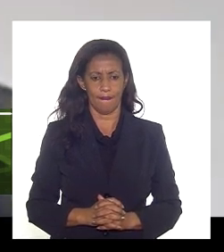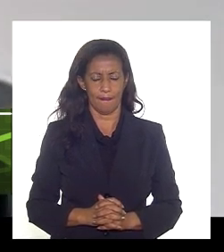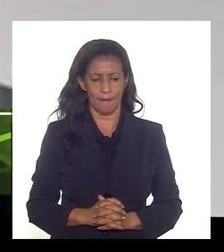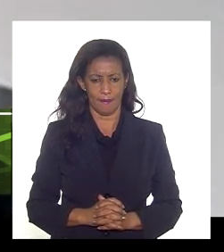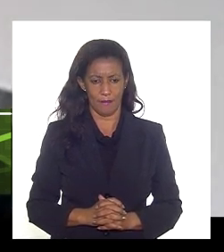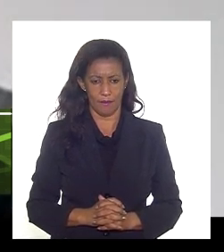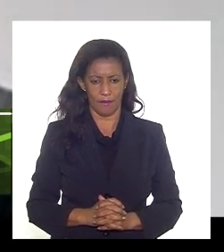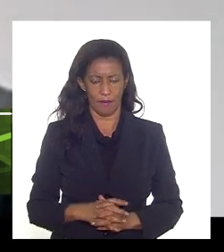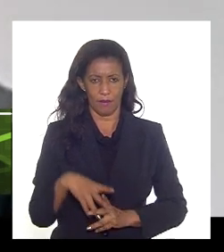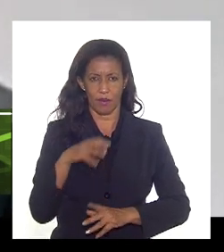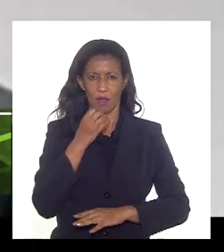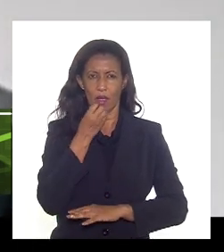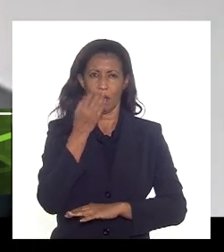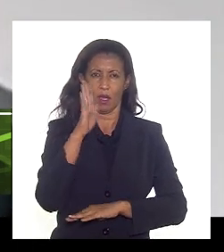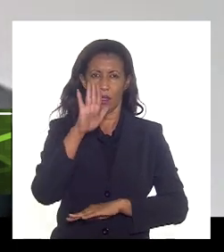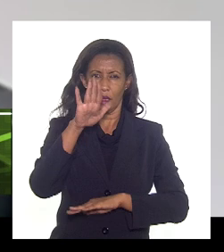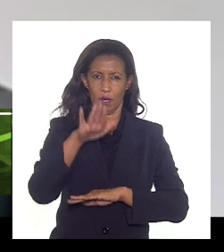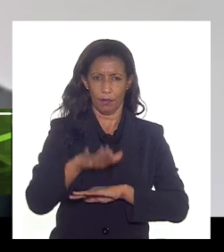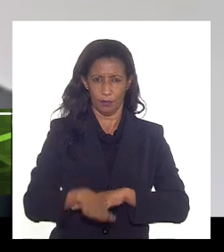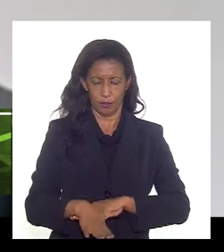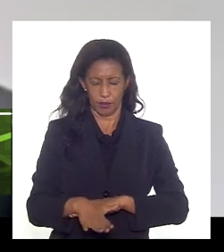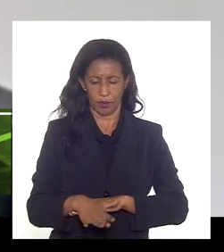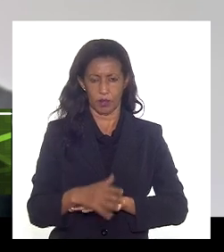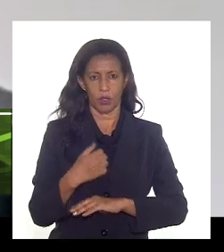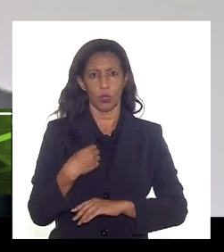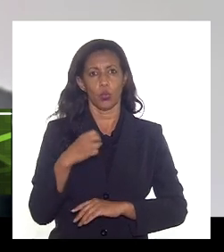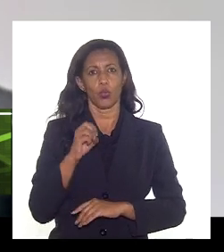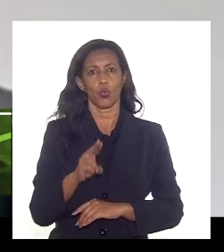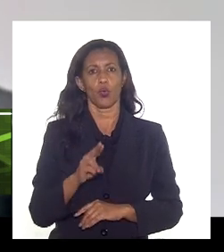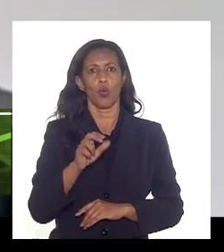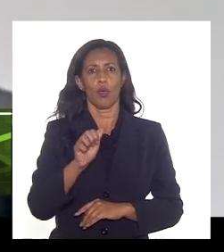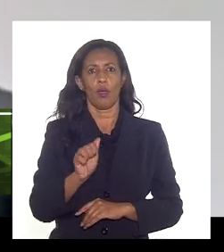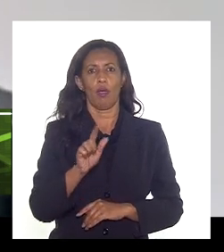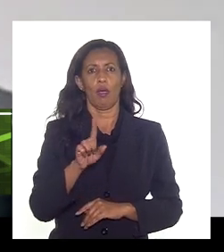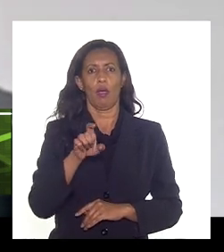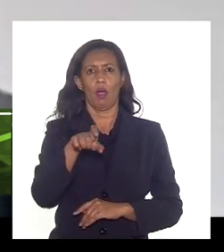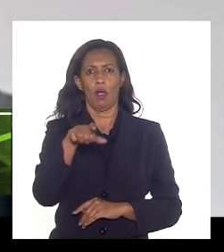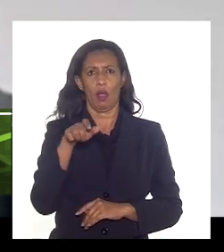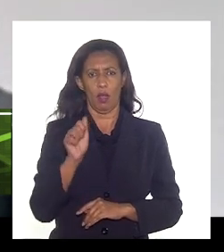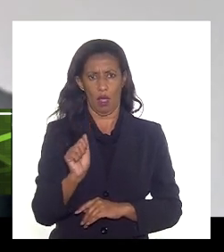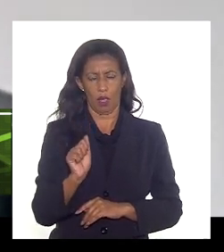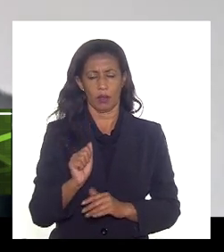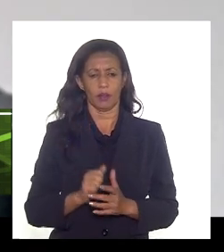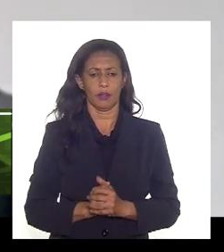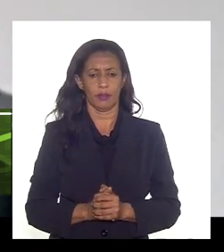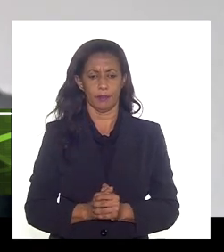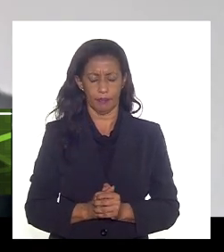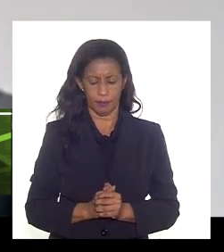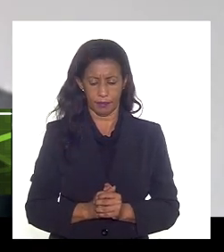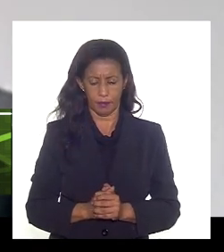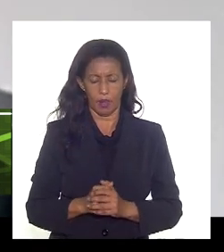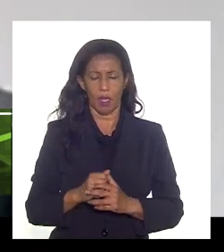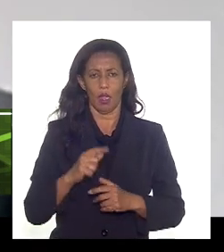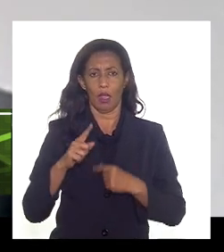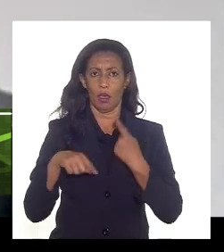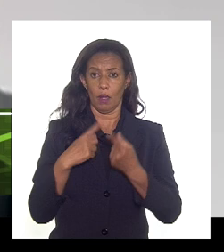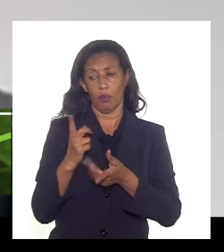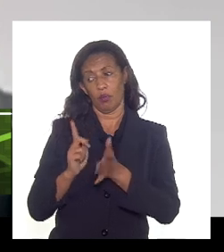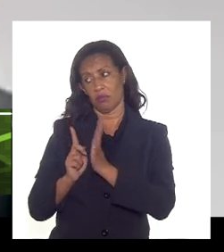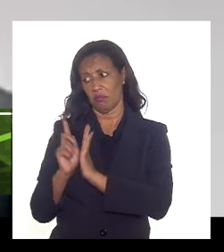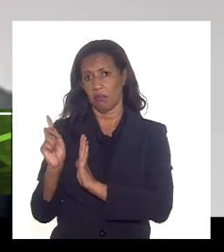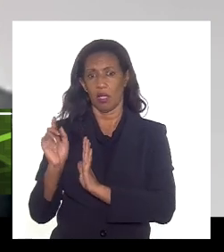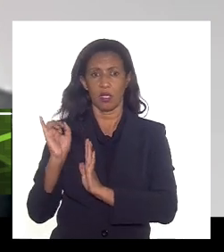boa tarde já né deputado Alves falou aqui é o Alex depois eu até vou passar para o Fortunato para ver se eles querem fazer alguma pergunta